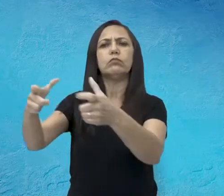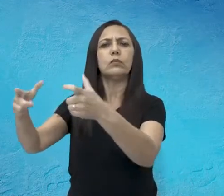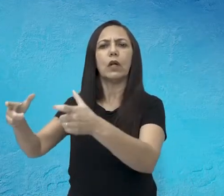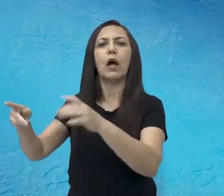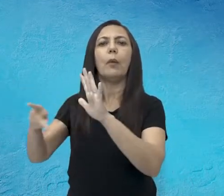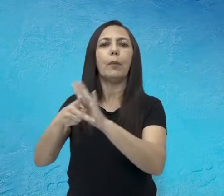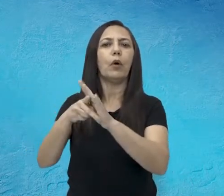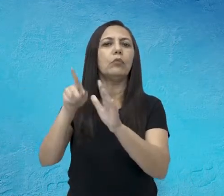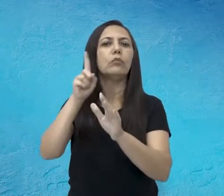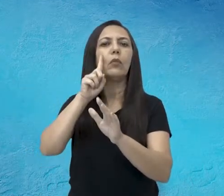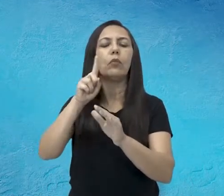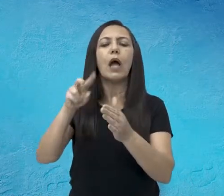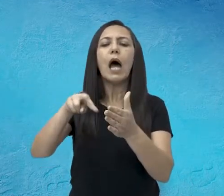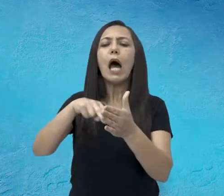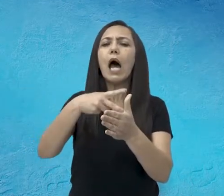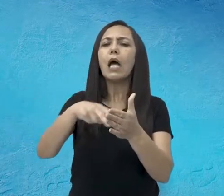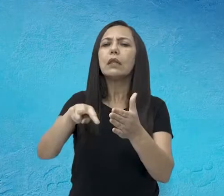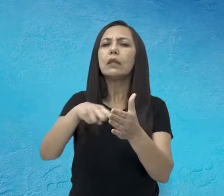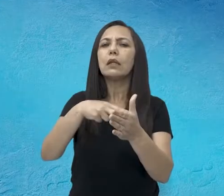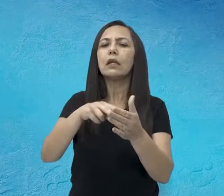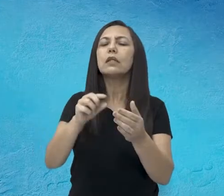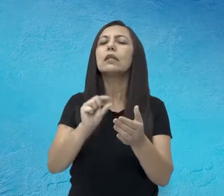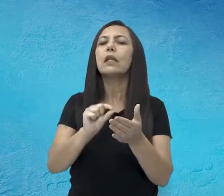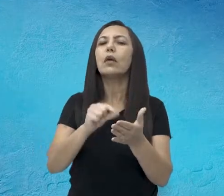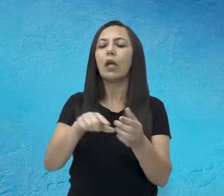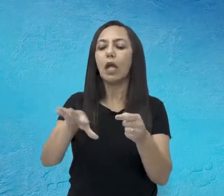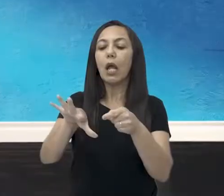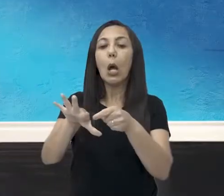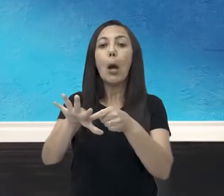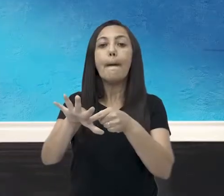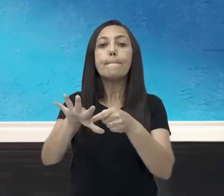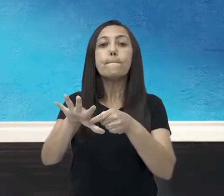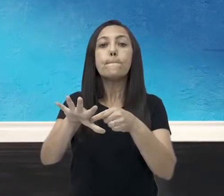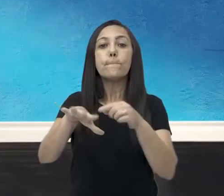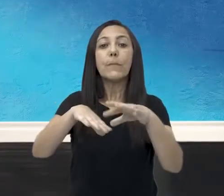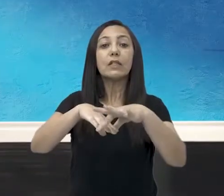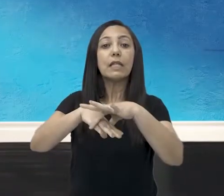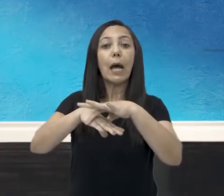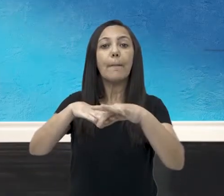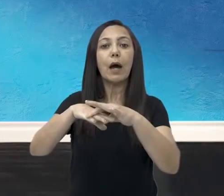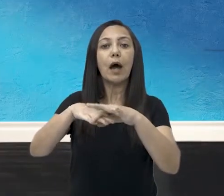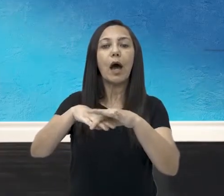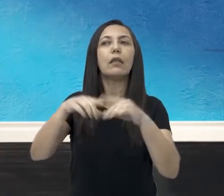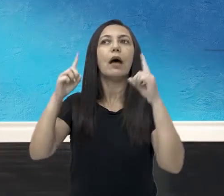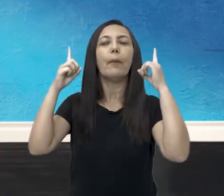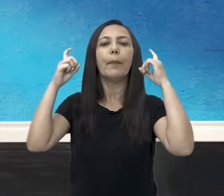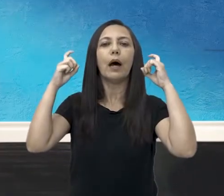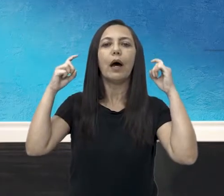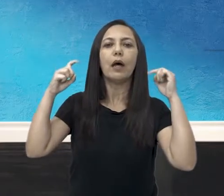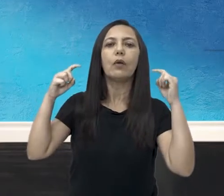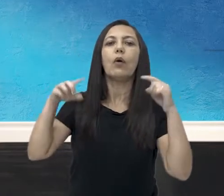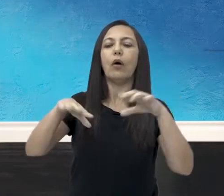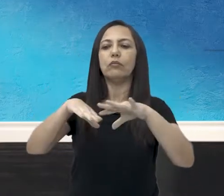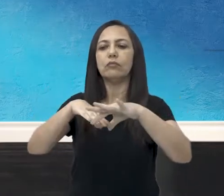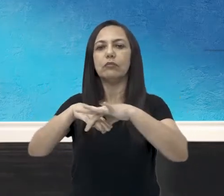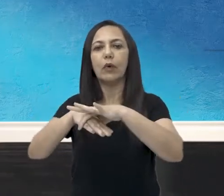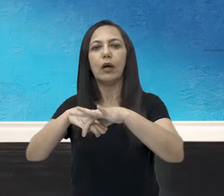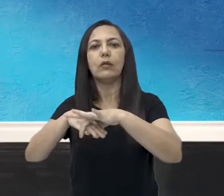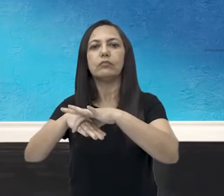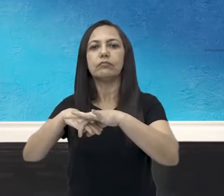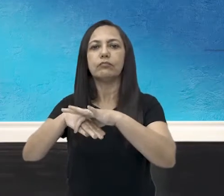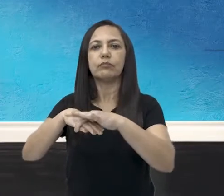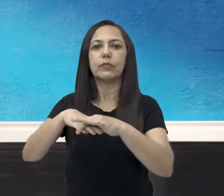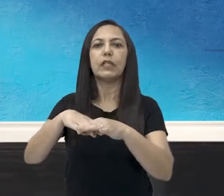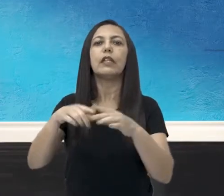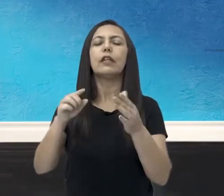danças tiveram como inspiração o sapateado irlandês, tá? Então, quando surgiu o tepe americano, que é o